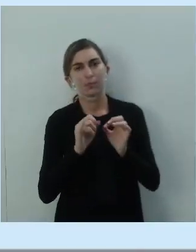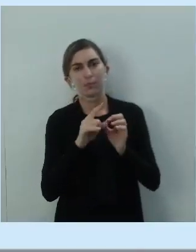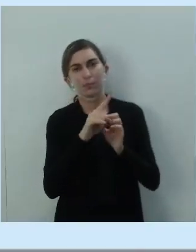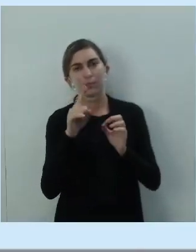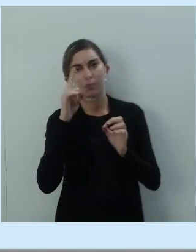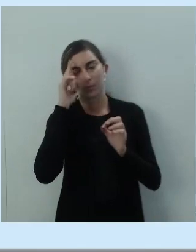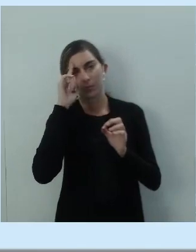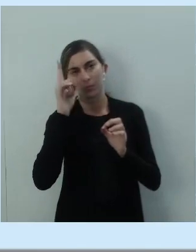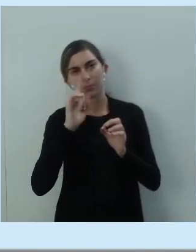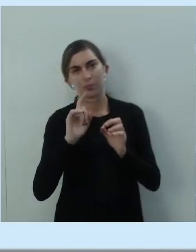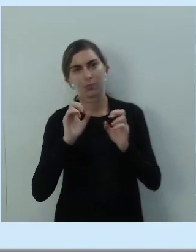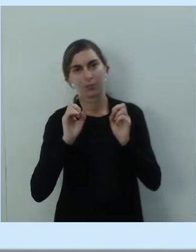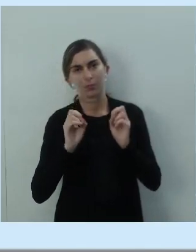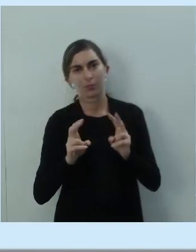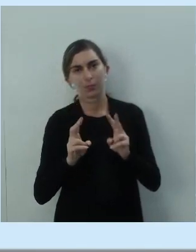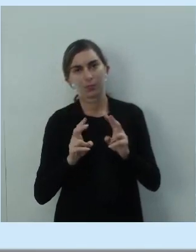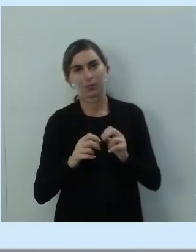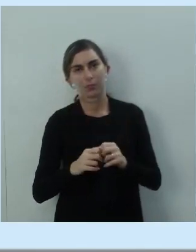saiba, ok?